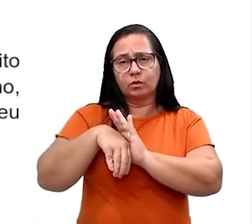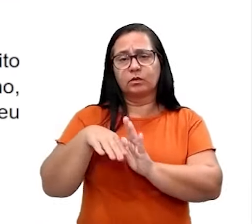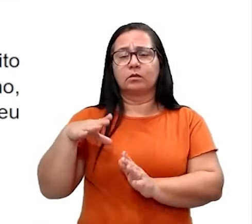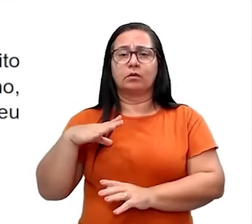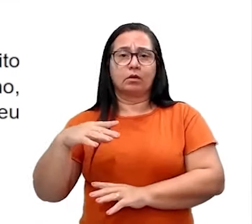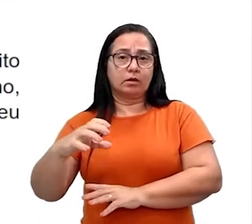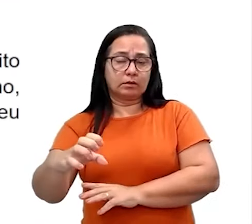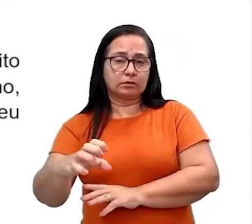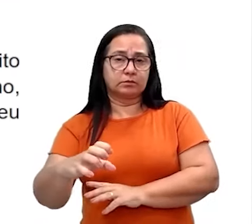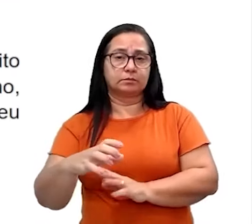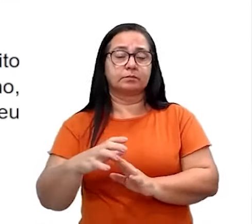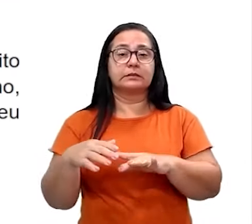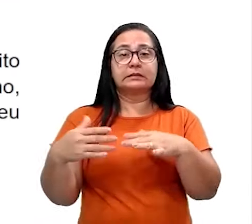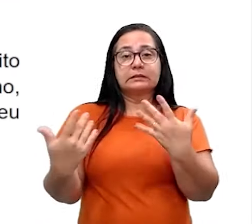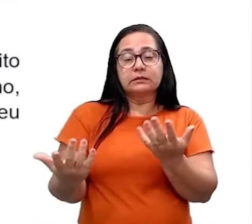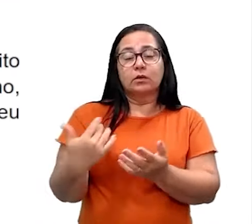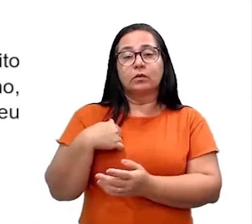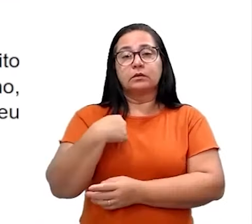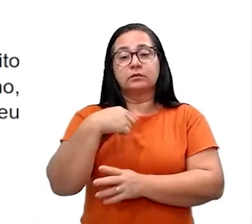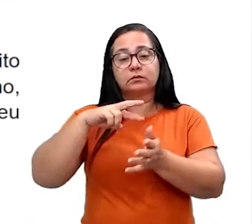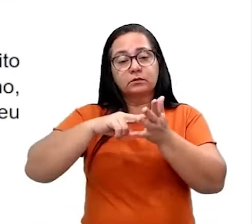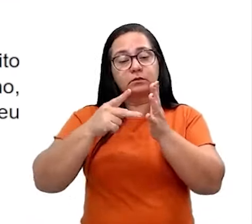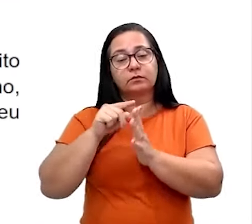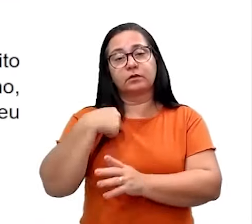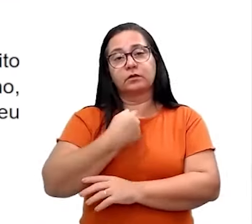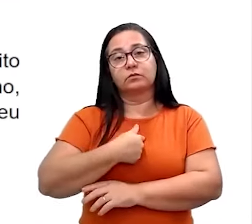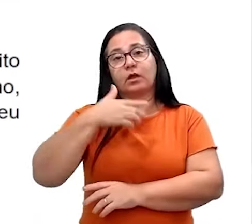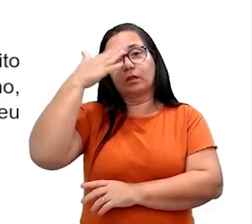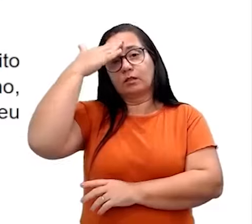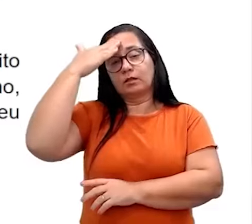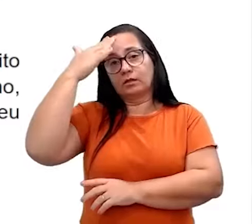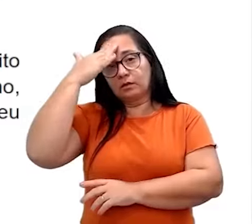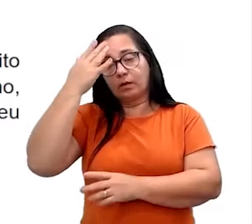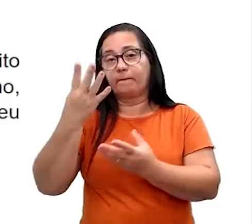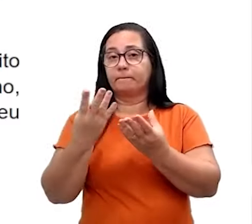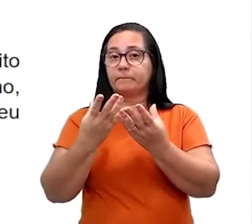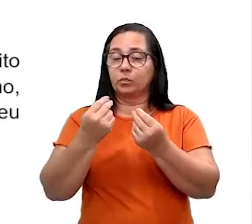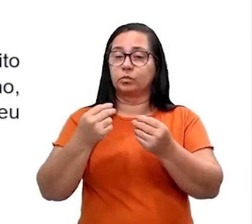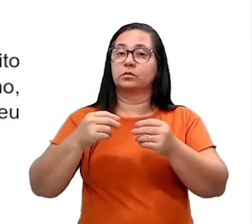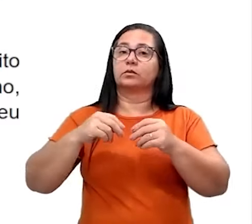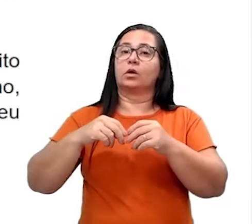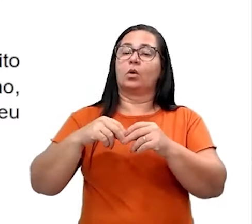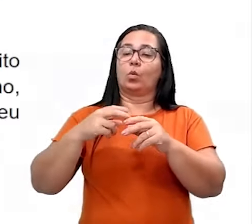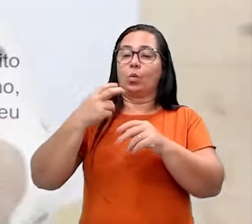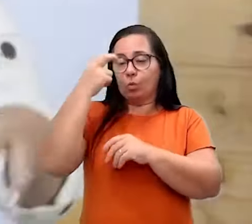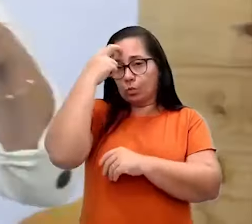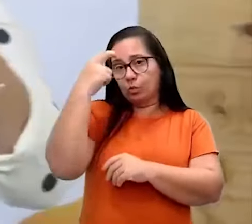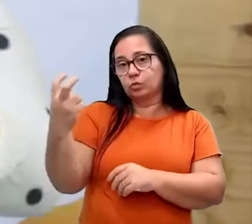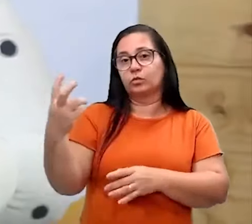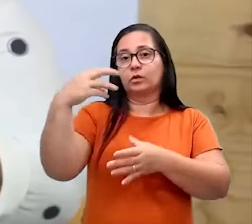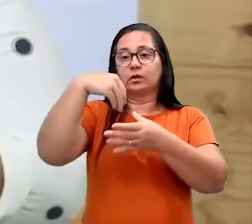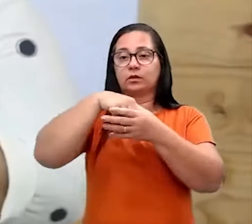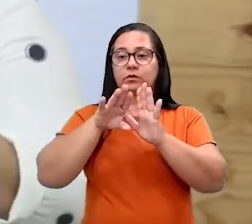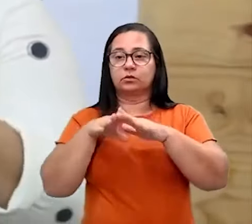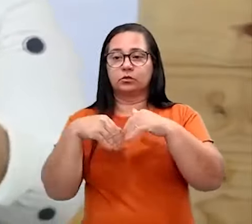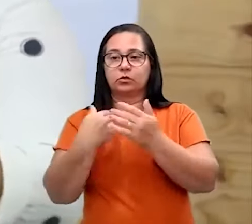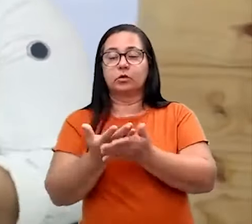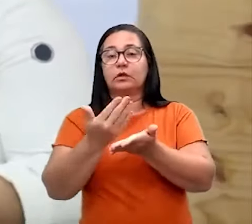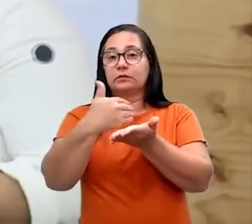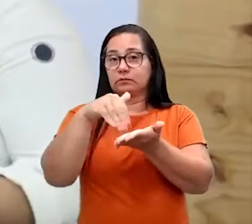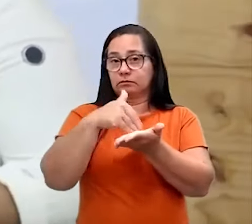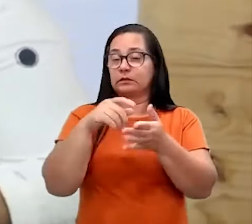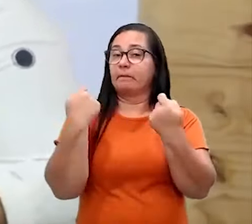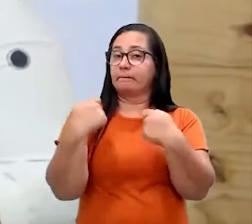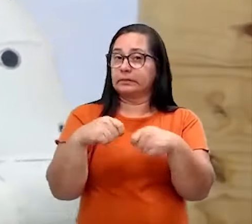que nos permeia. É a gente entender que essas muitas culturas estão dentro da escola, estão dentro da secretaria e que a gente tem que